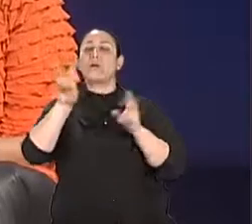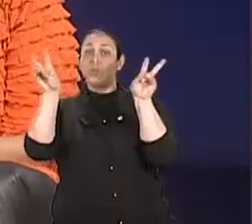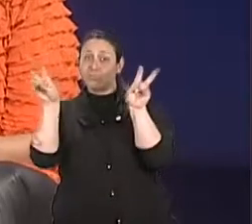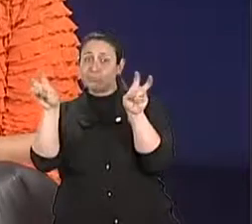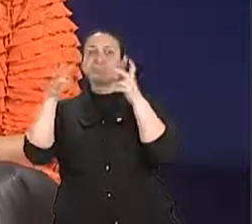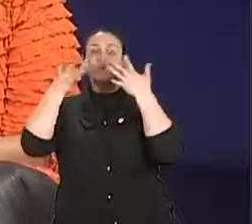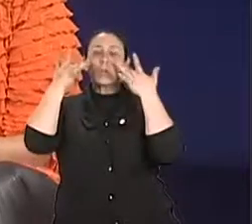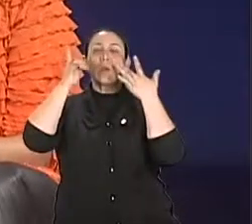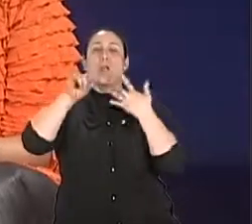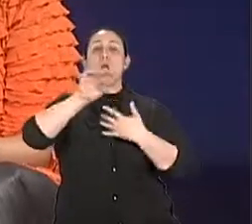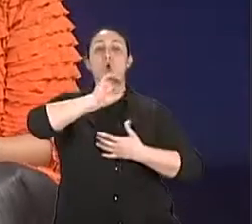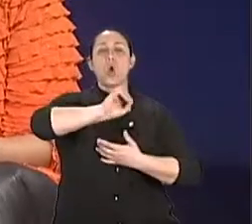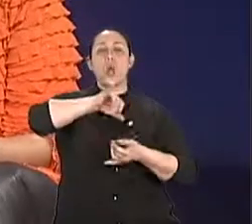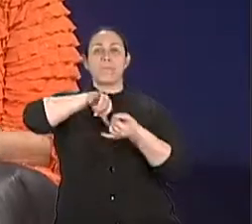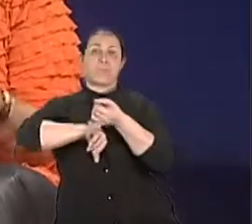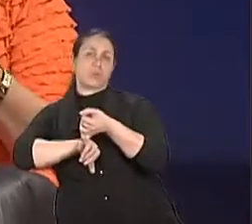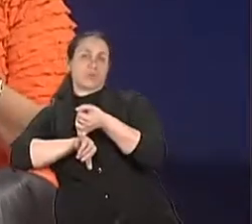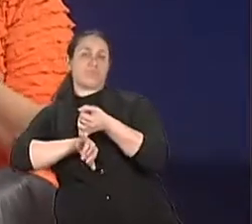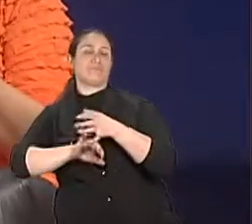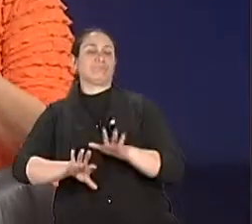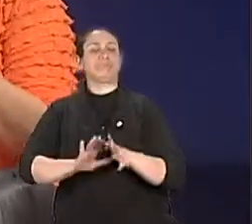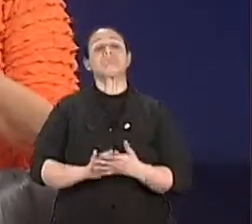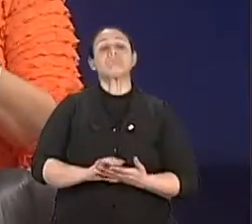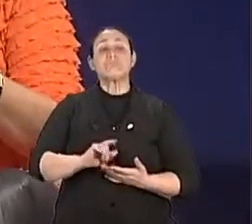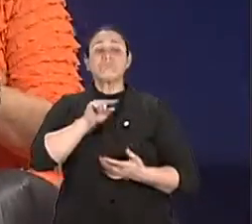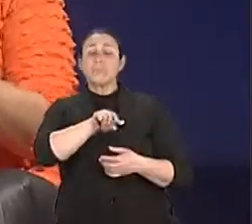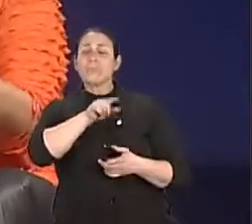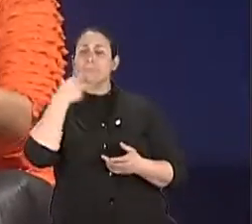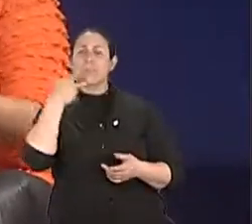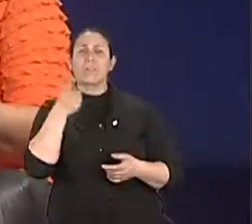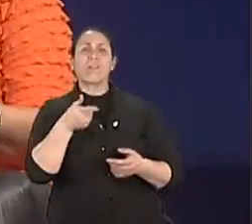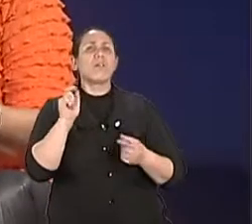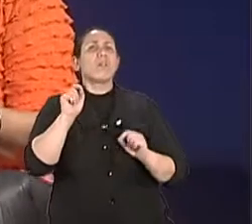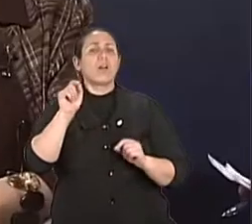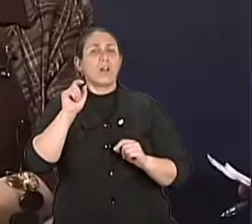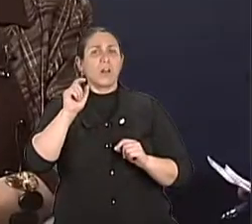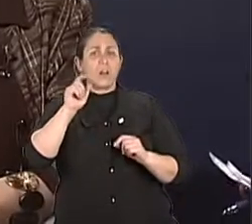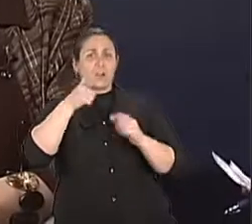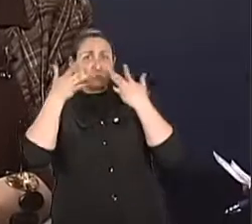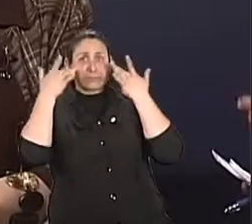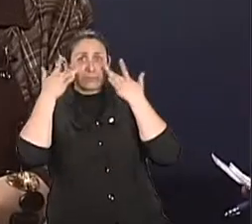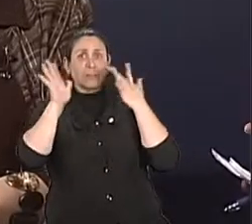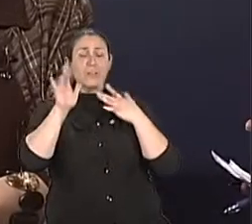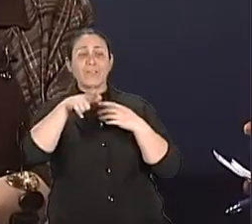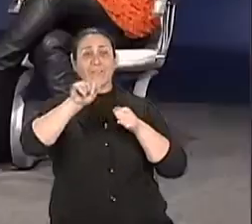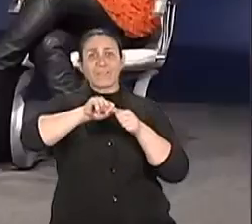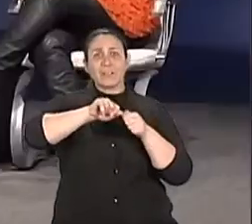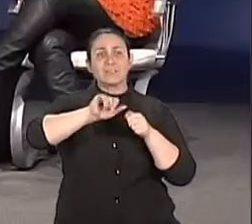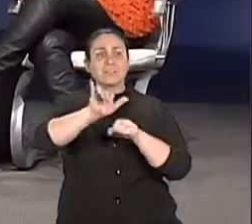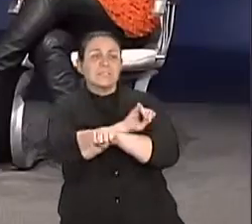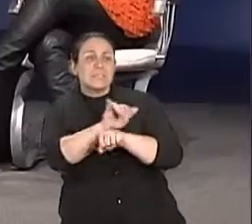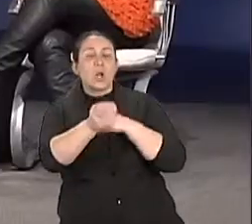peça. E o amante da mulher que eu fazia era o próprio marido. Só que eles acharam uma estratégia